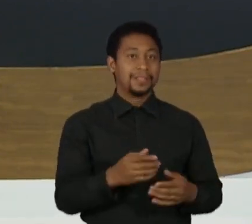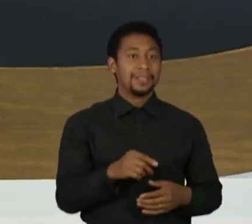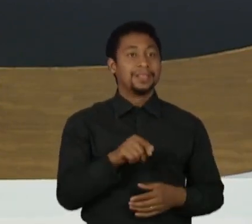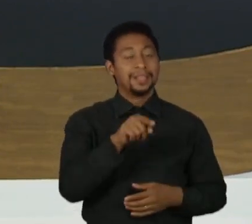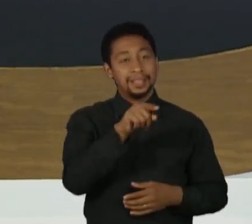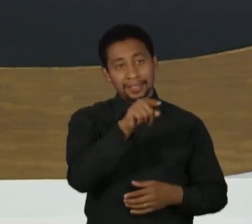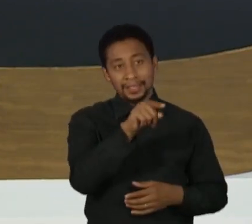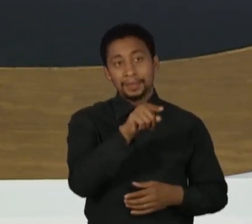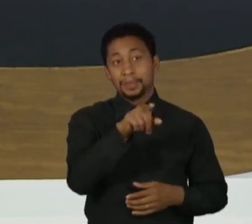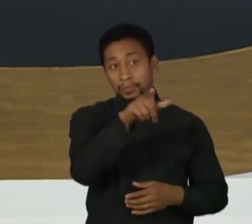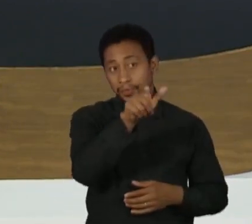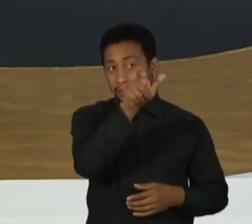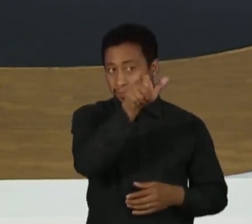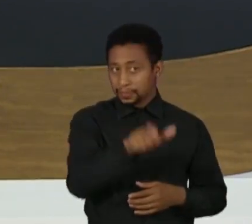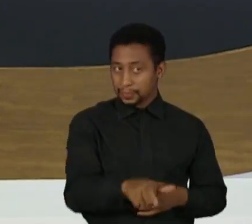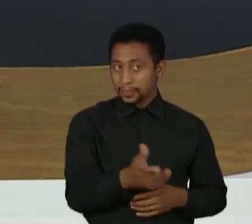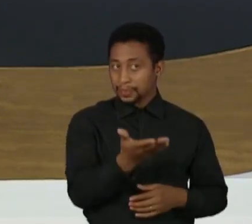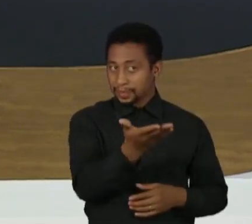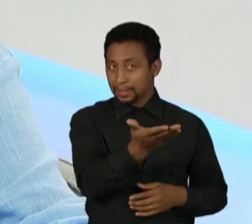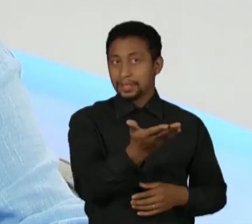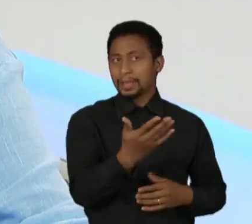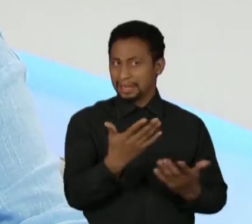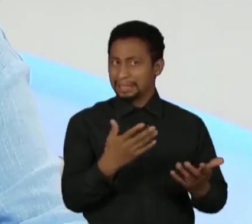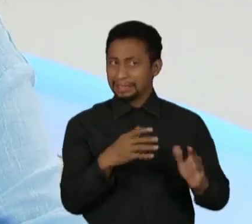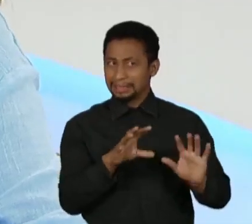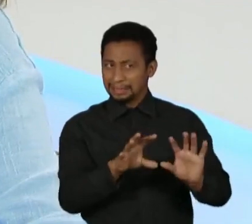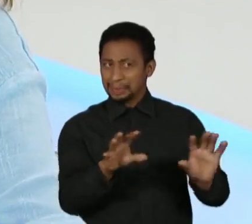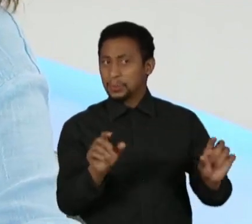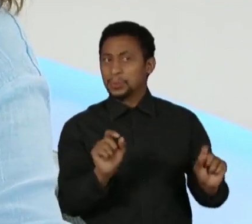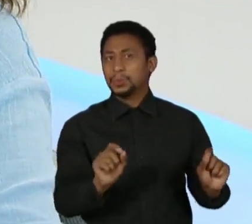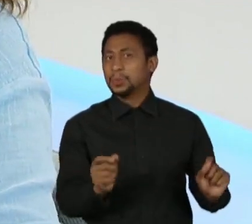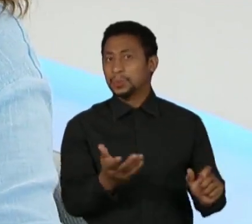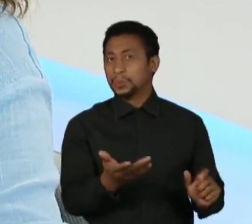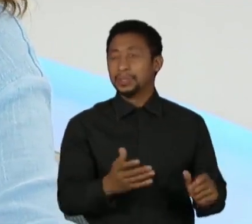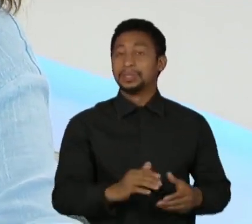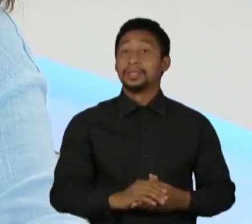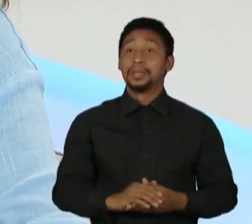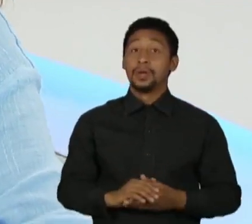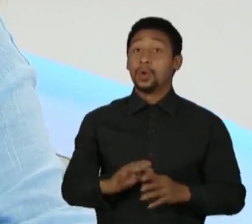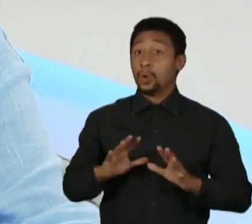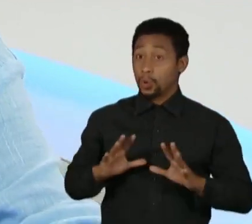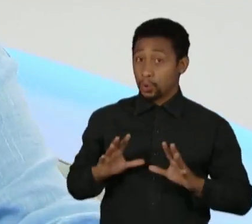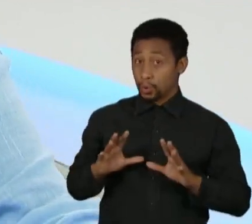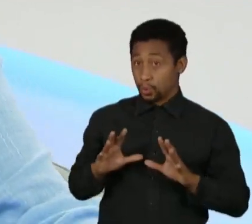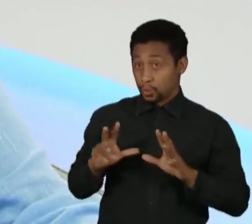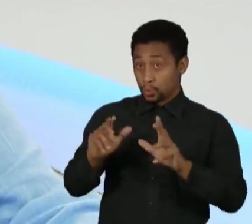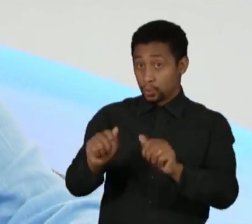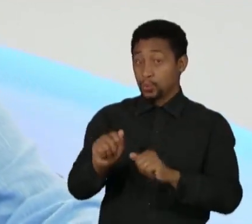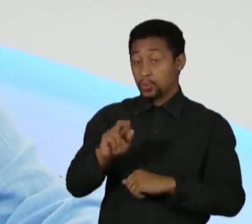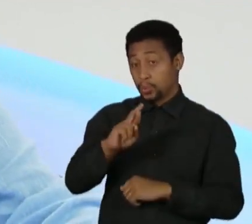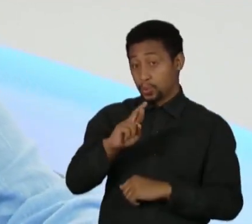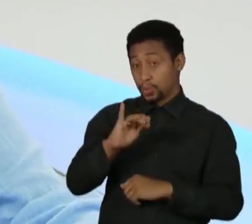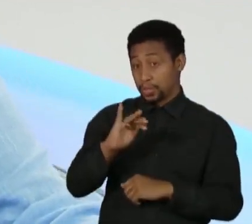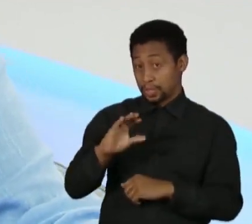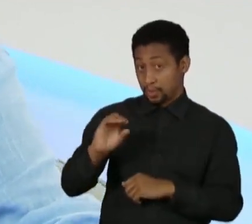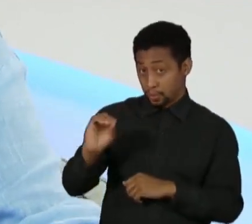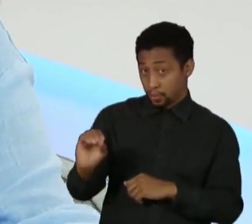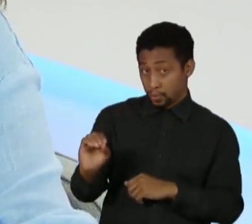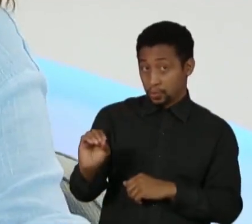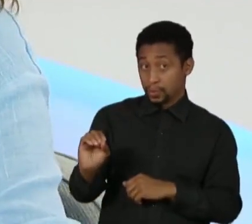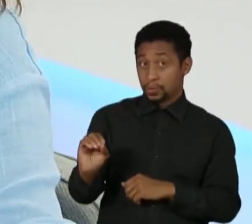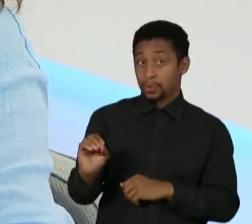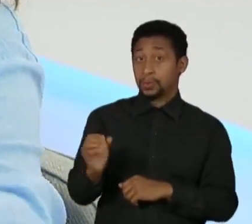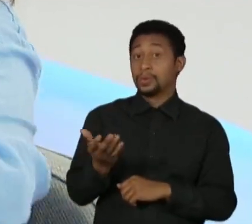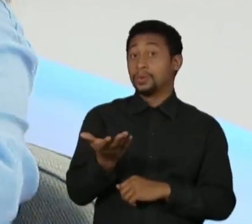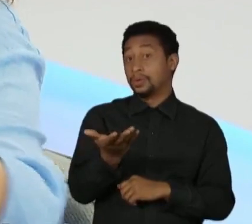que a gente vem falando aqui, muito densos. Olha só, eu, Tudo é Rio, é extremamente poético e quando fui fazer A Natureza, eu falei não